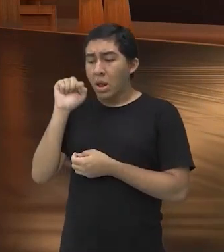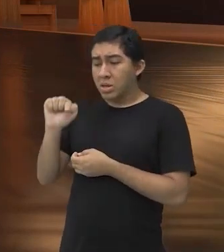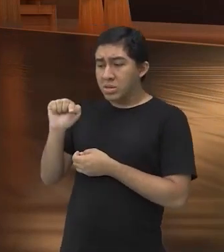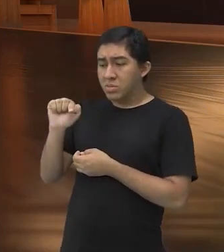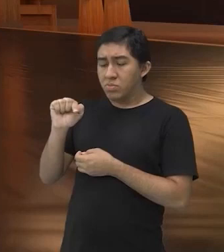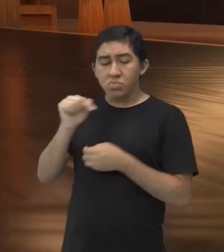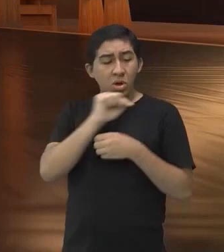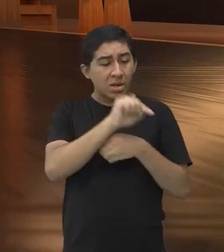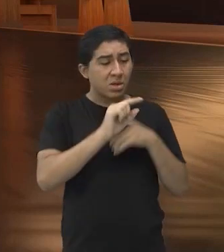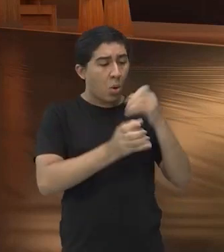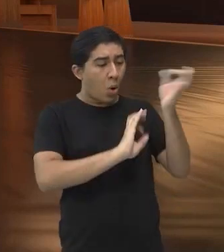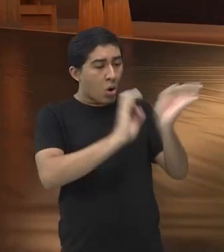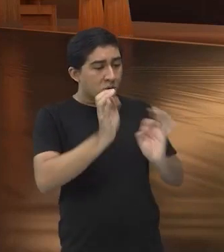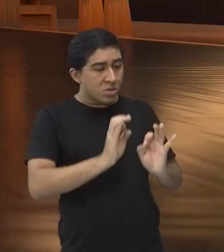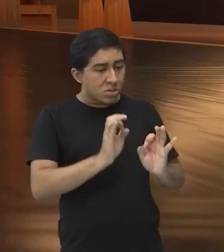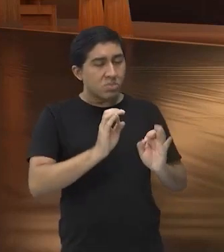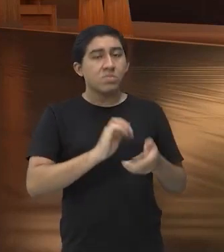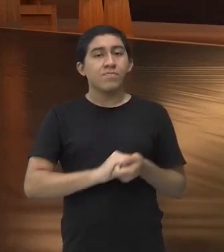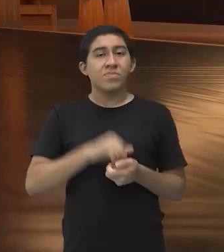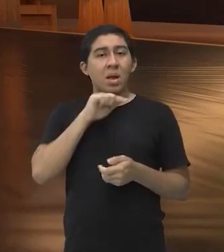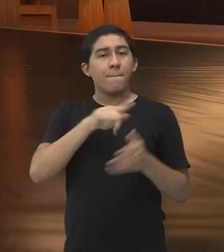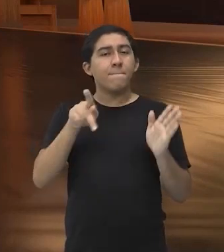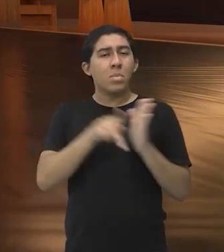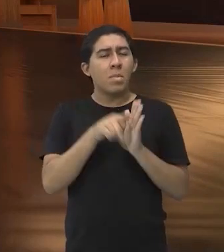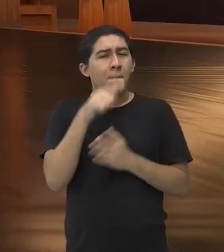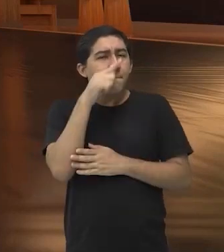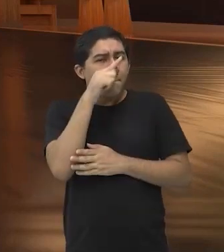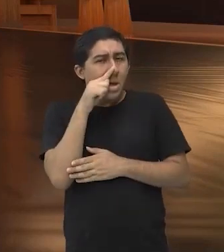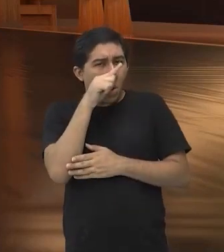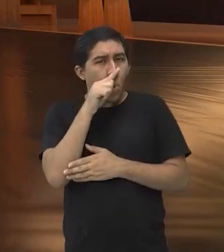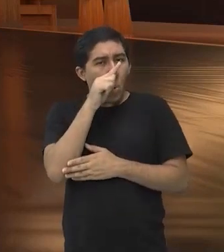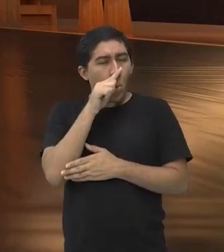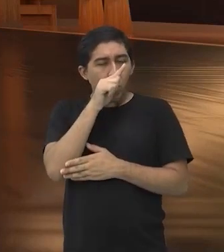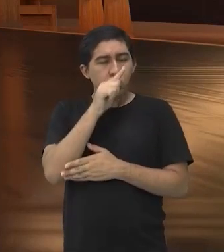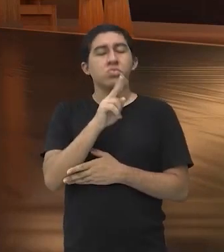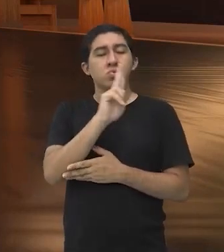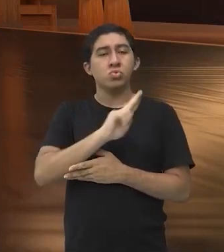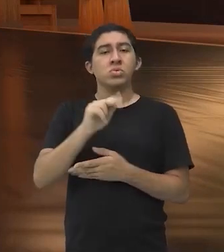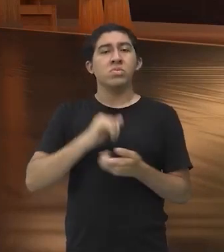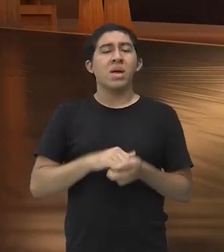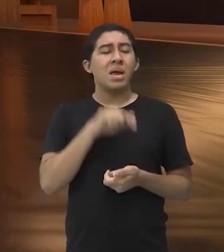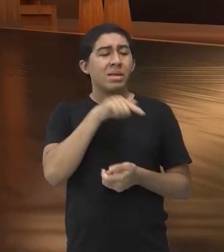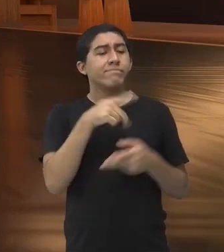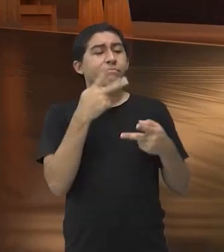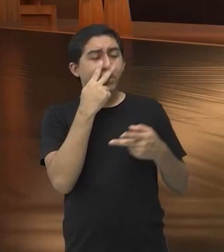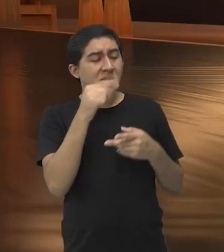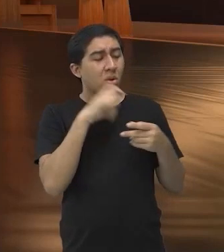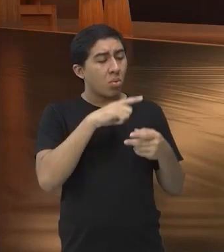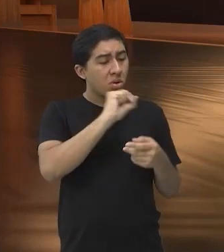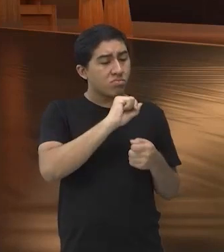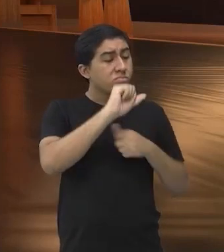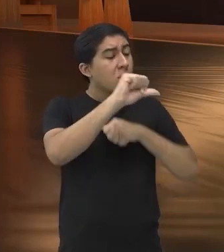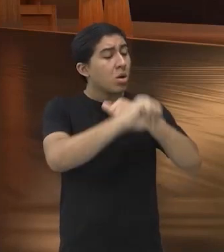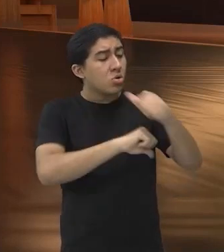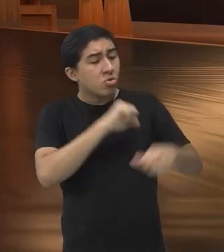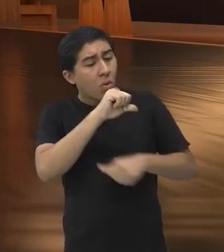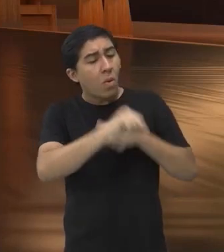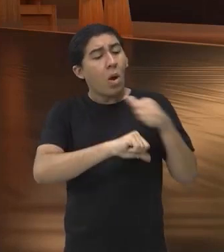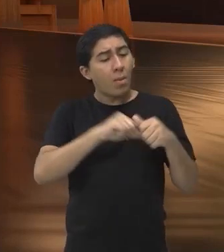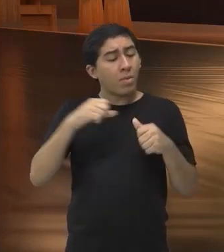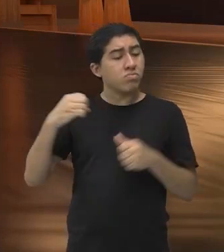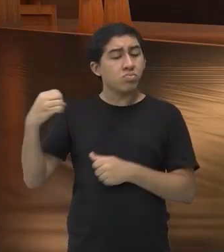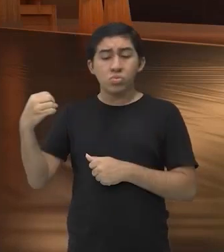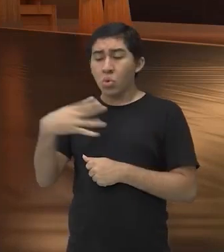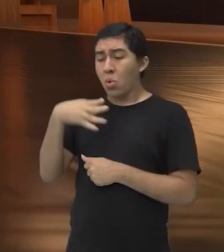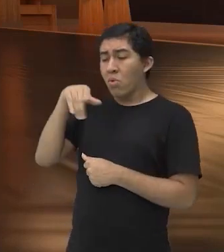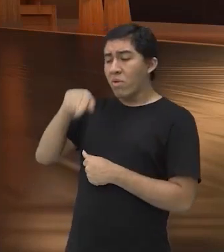o Jiu-Jitsu, que era uma arte letal, usada ali pelos samurais, e aí ele suaviza um pouco mais, ele transforma em algo